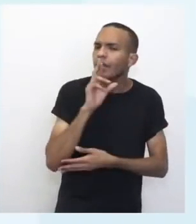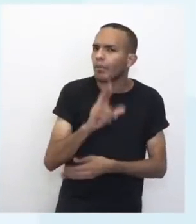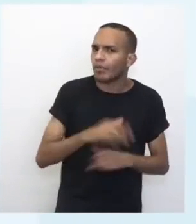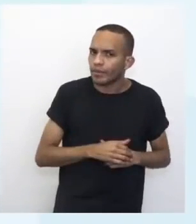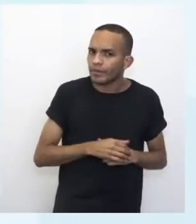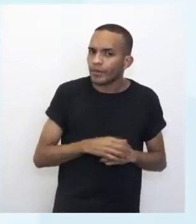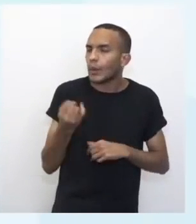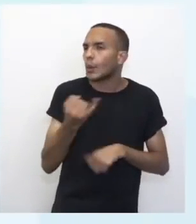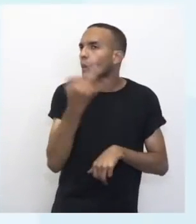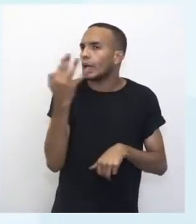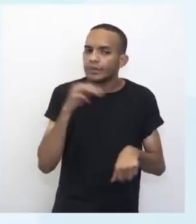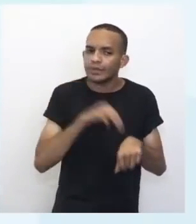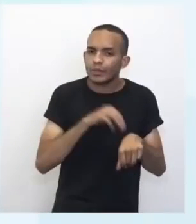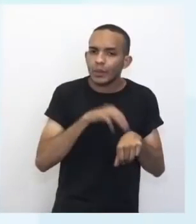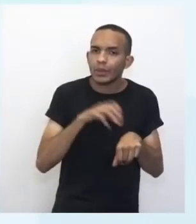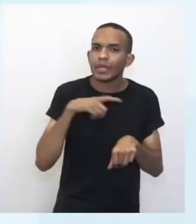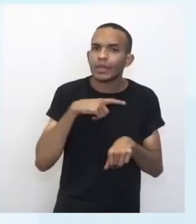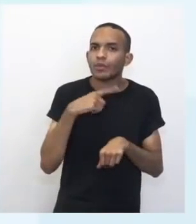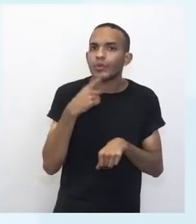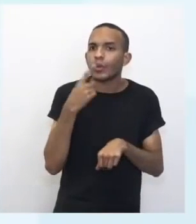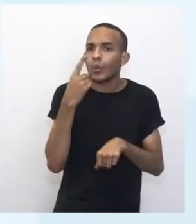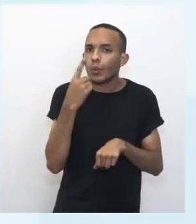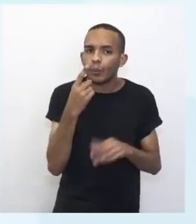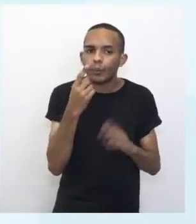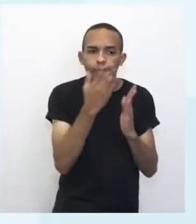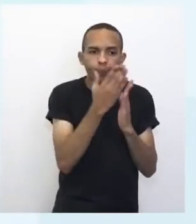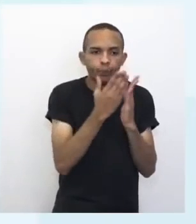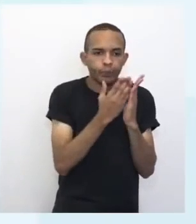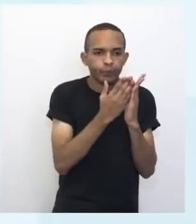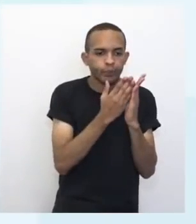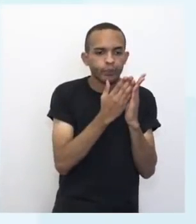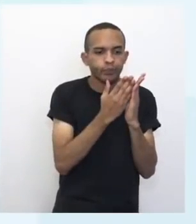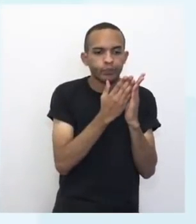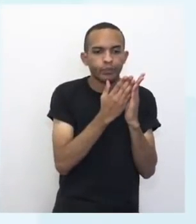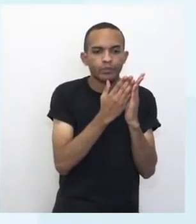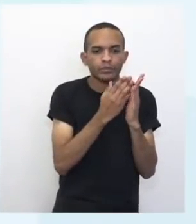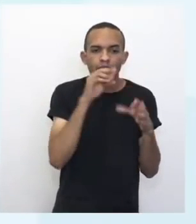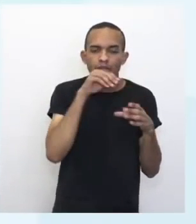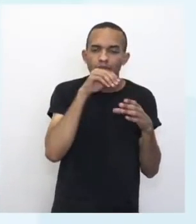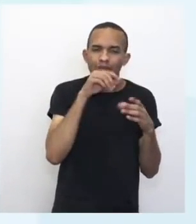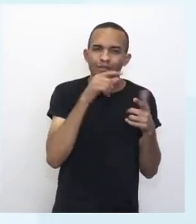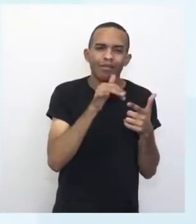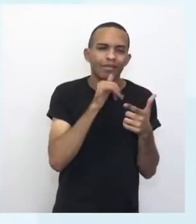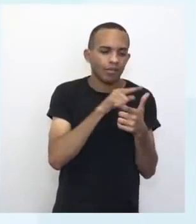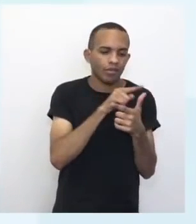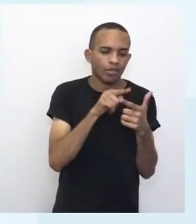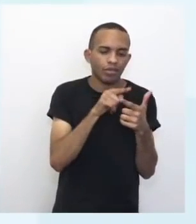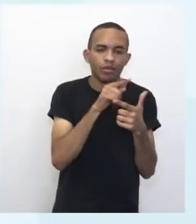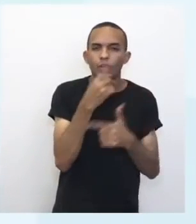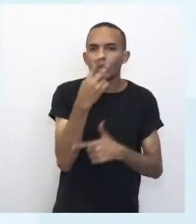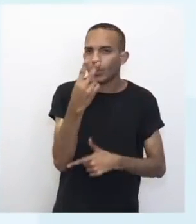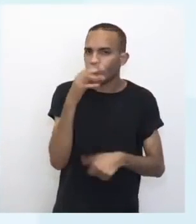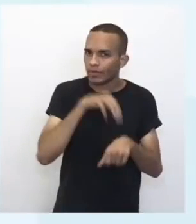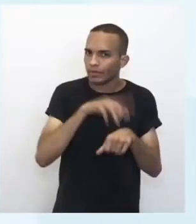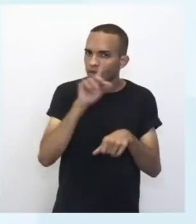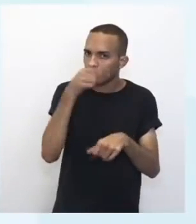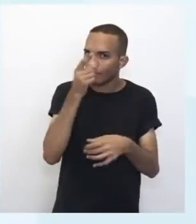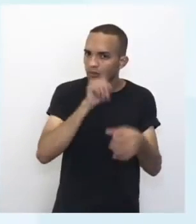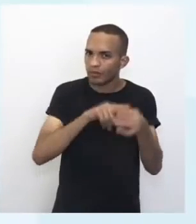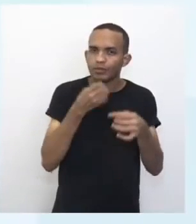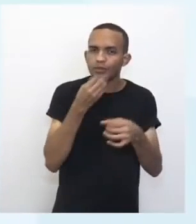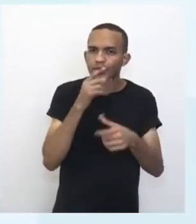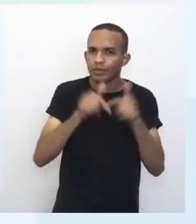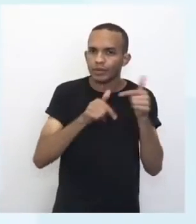né? Quantos minutos temos um quarto de hora? Então, quantos minutos tem aí um quarto de hora? Dois minutinhos e a gente já retorna. Bom